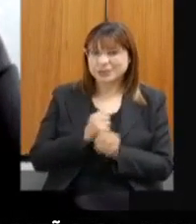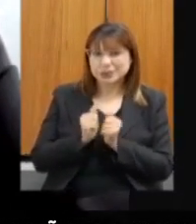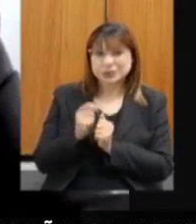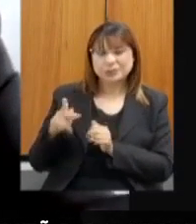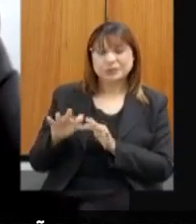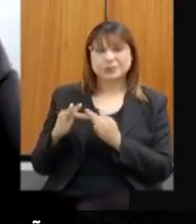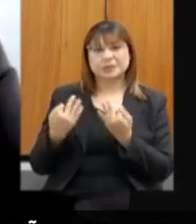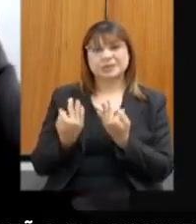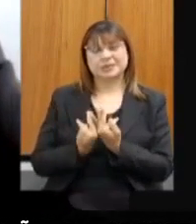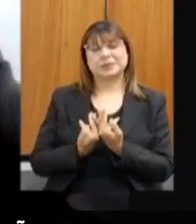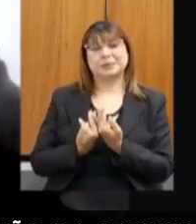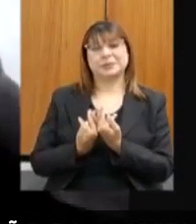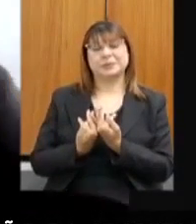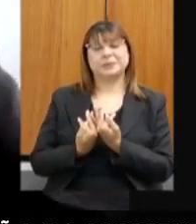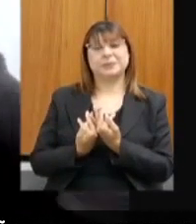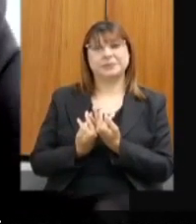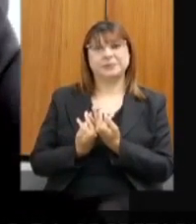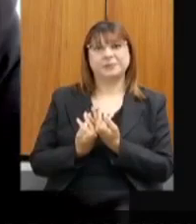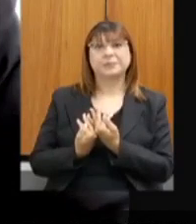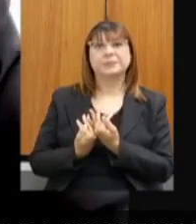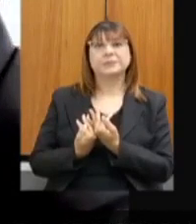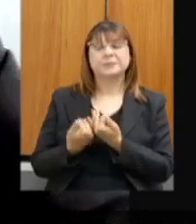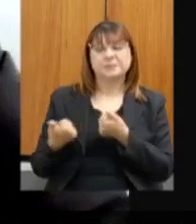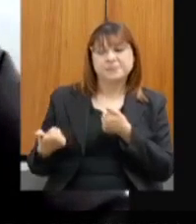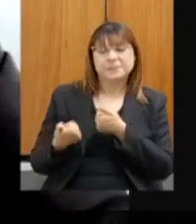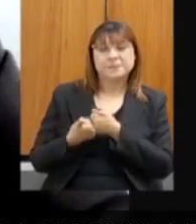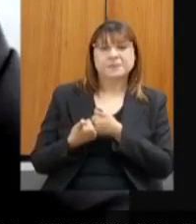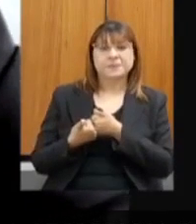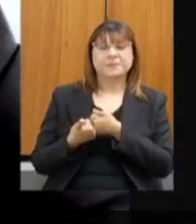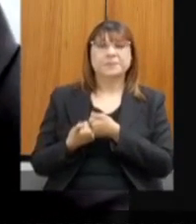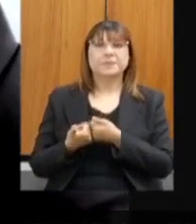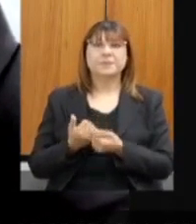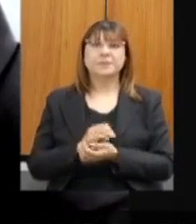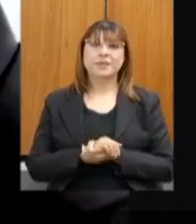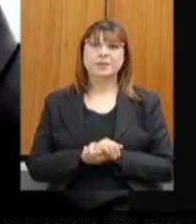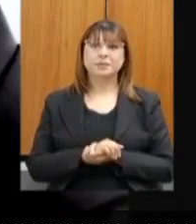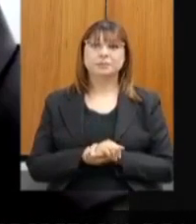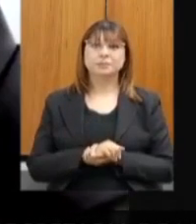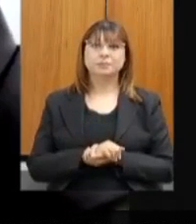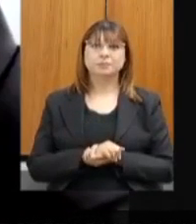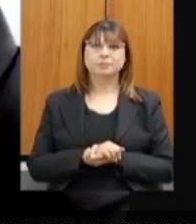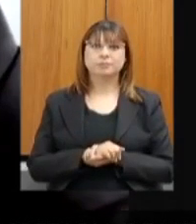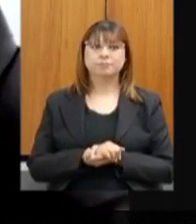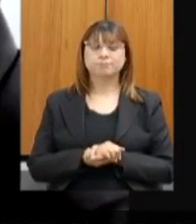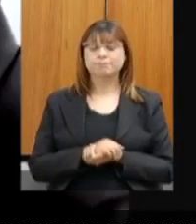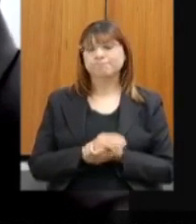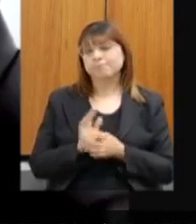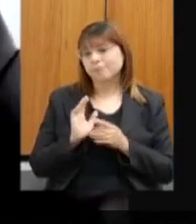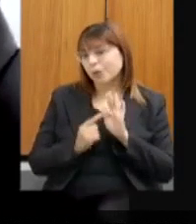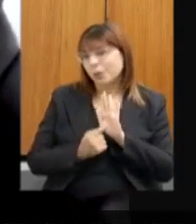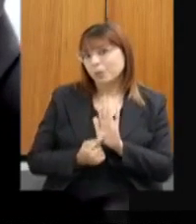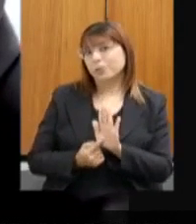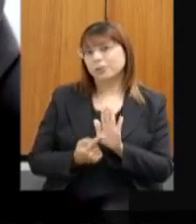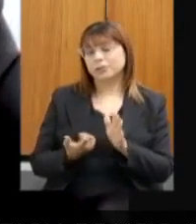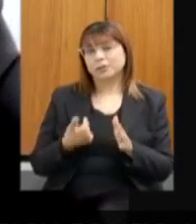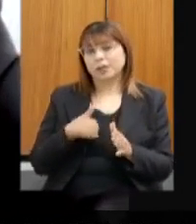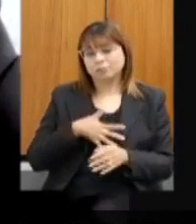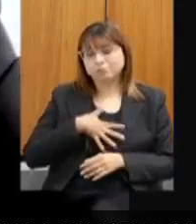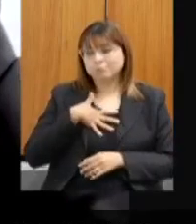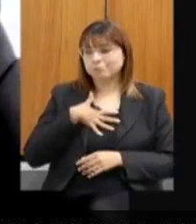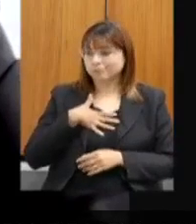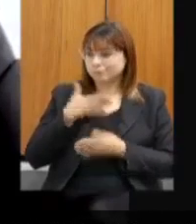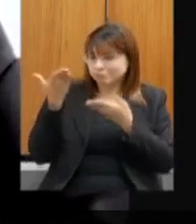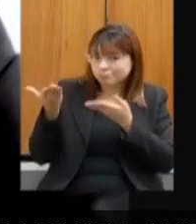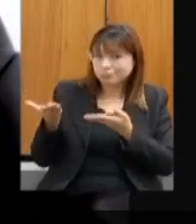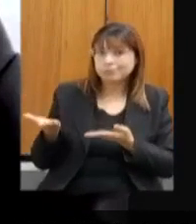próximo de ficar conhecido mais que a minha idade e queria ficar a minha satisfação em saber que tem uma pessoa com a sua,